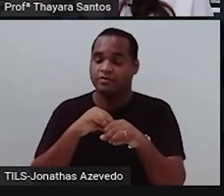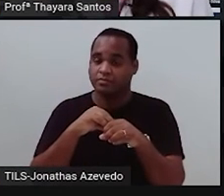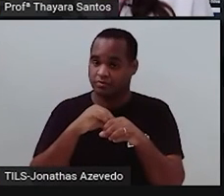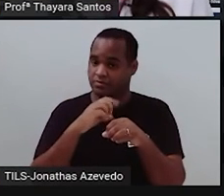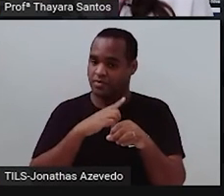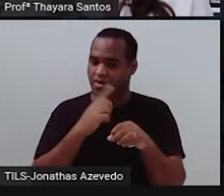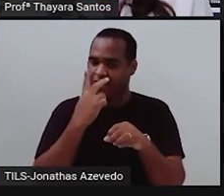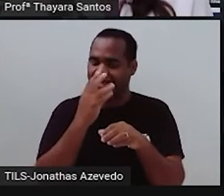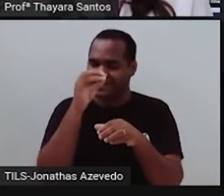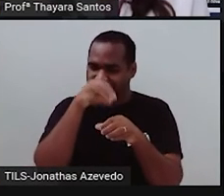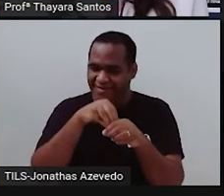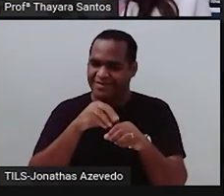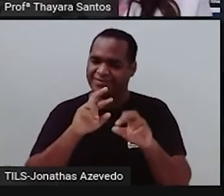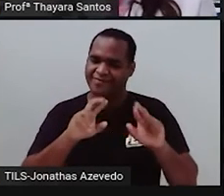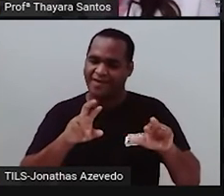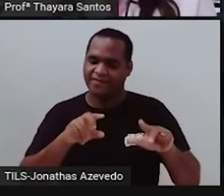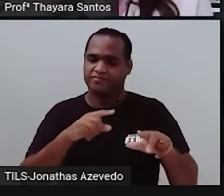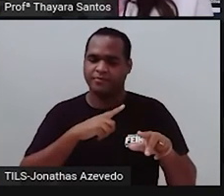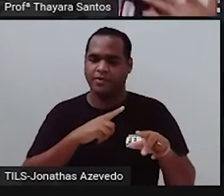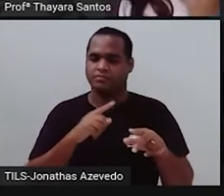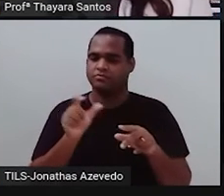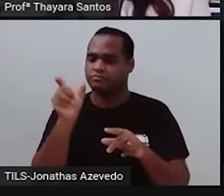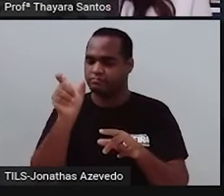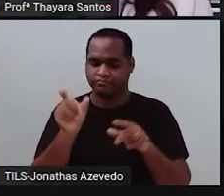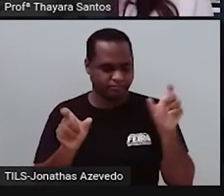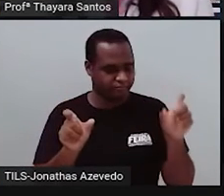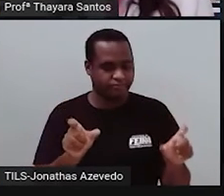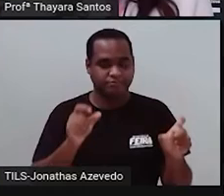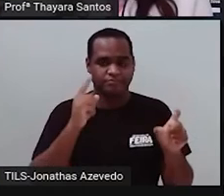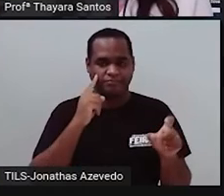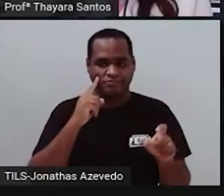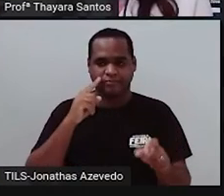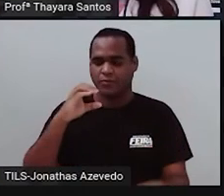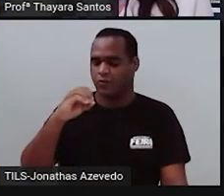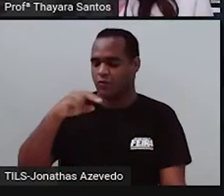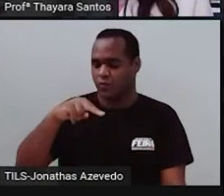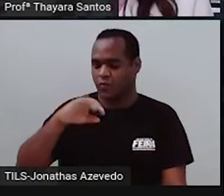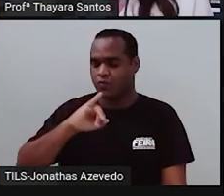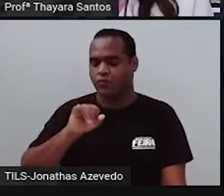entre essas células. Então, isso é característica de tecido conjuntivo.